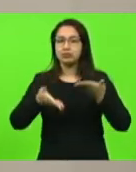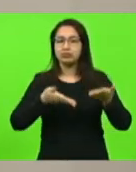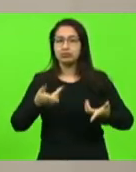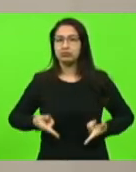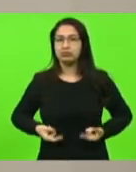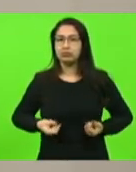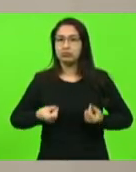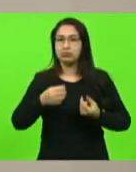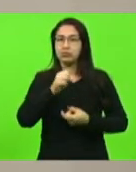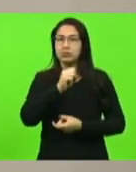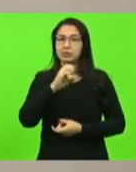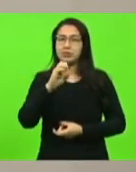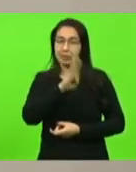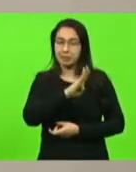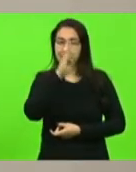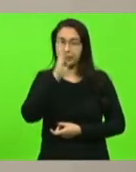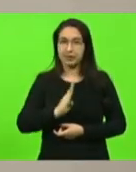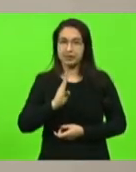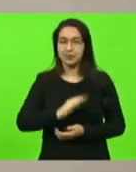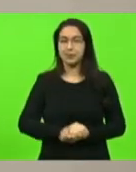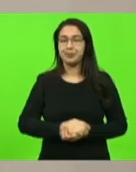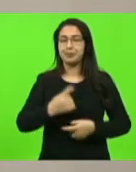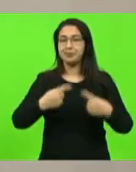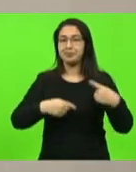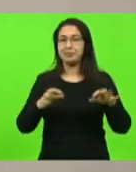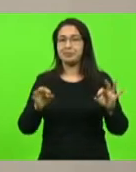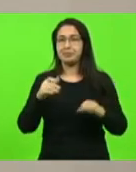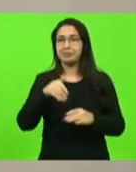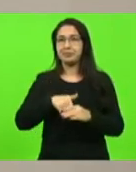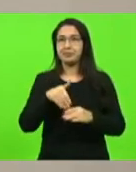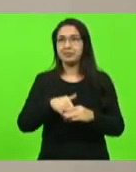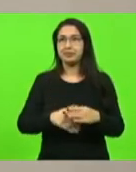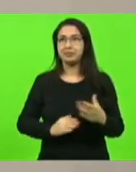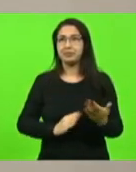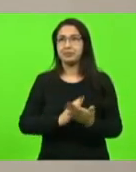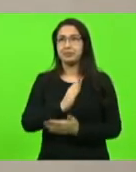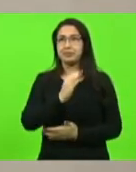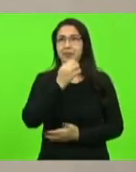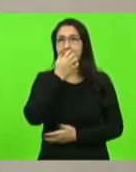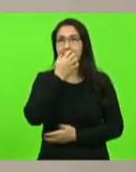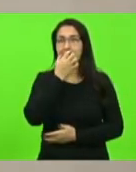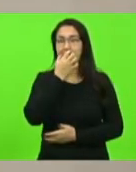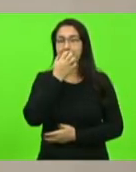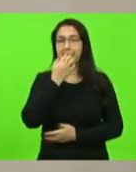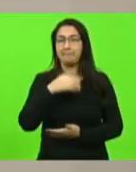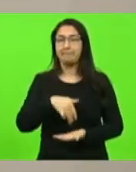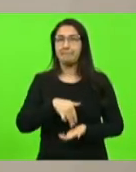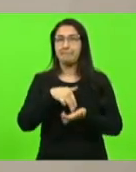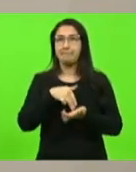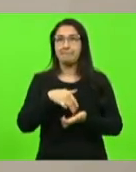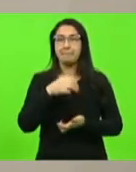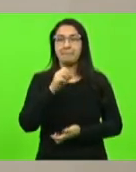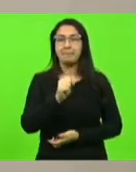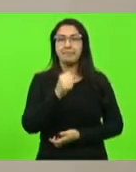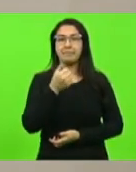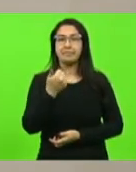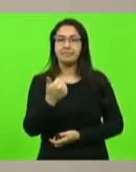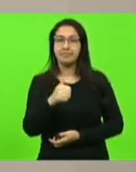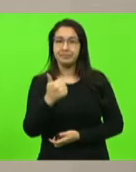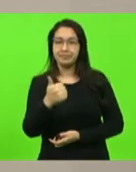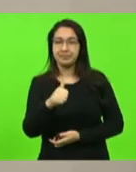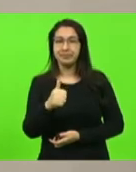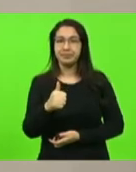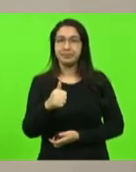Em discussão. Não havendo quem queira discutir, em votação. Aprovado. Moção número 811, deputado